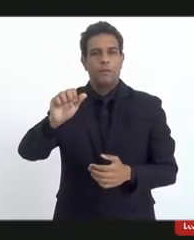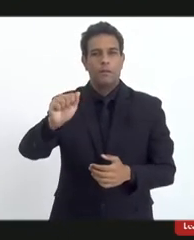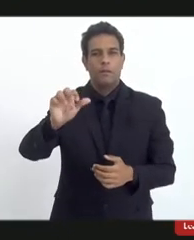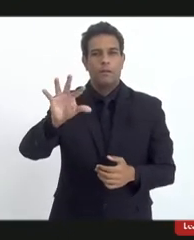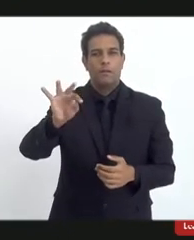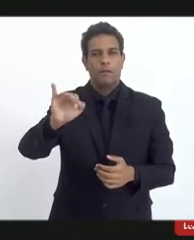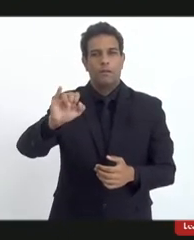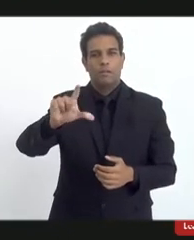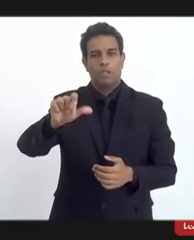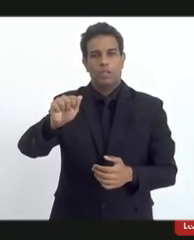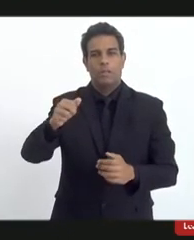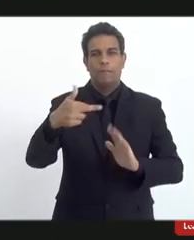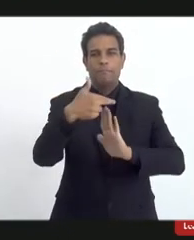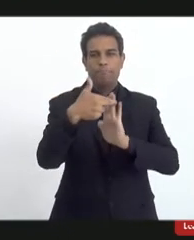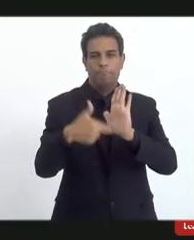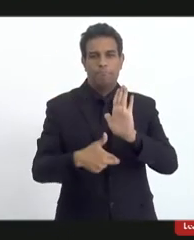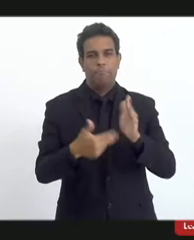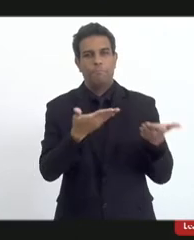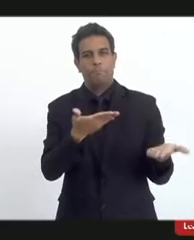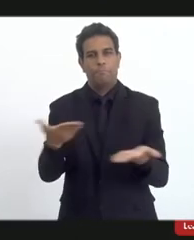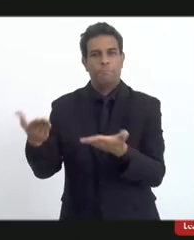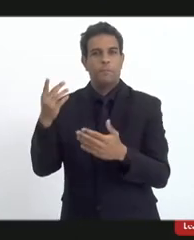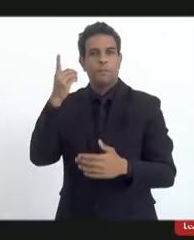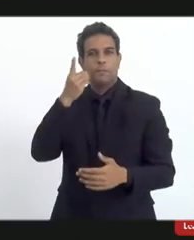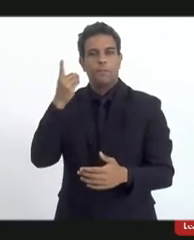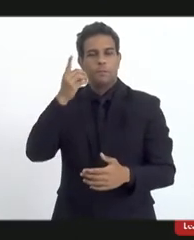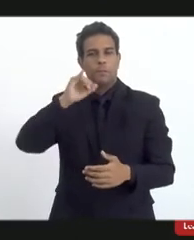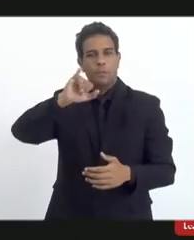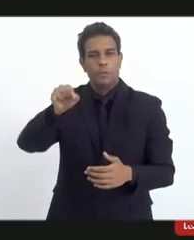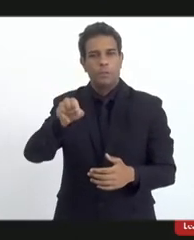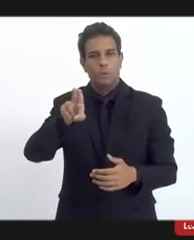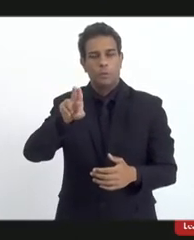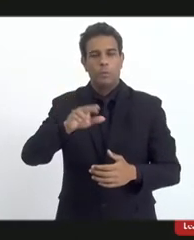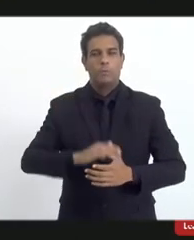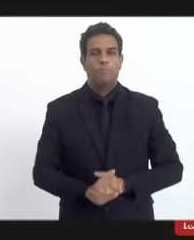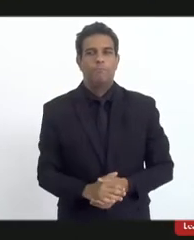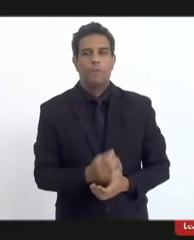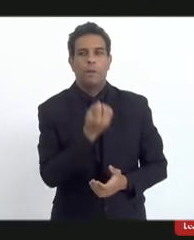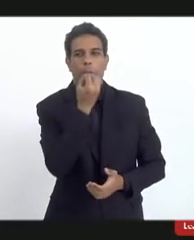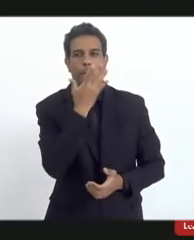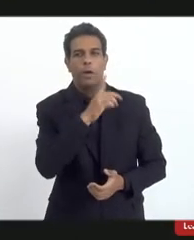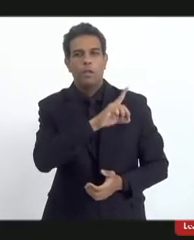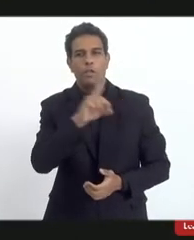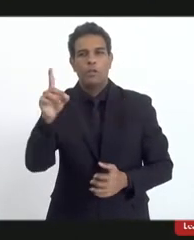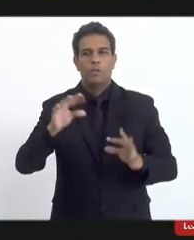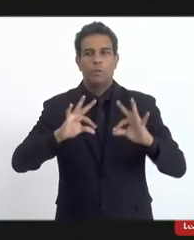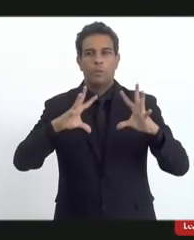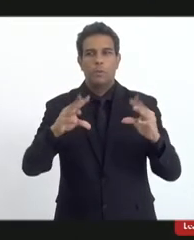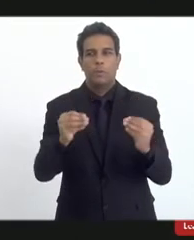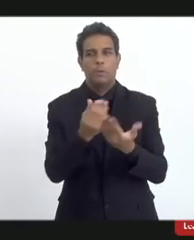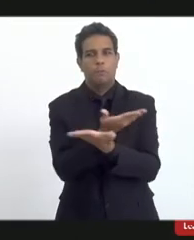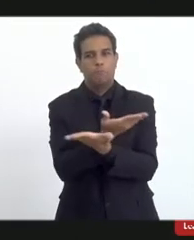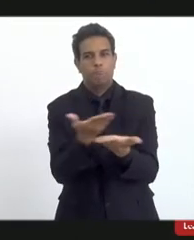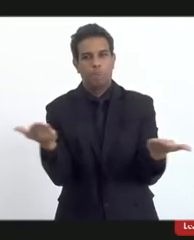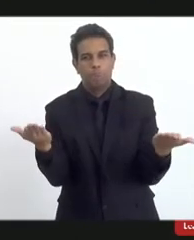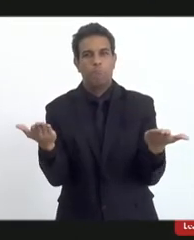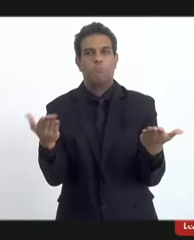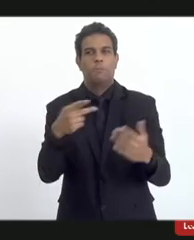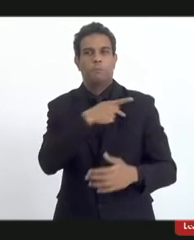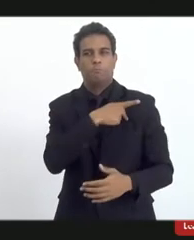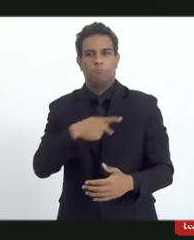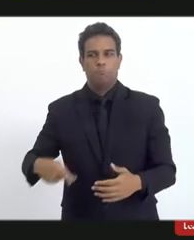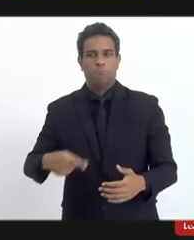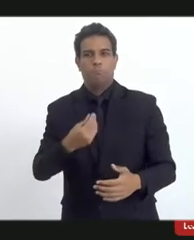relator. Deputada Tia Ju, por favor. Bom dia, presidente, bom dia a todos os deputados e